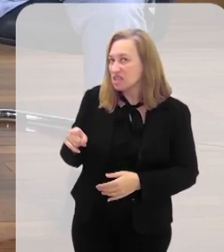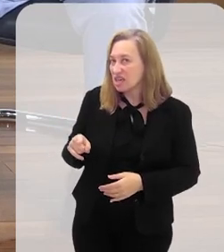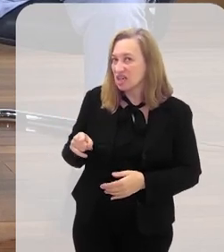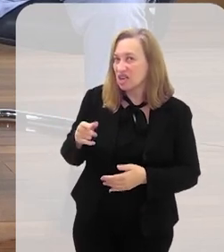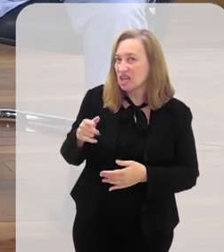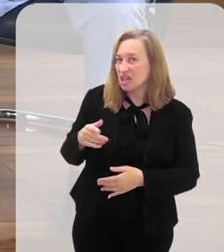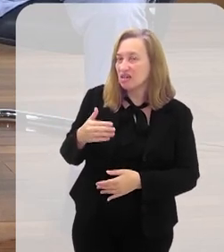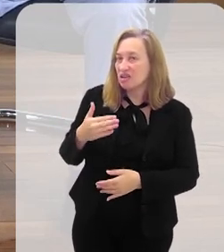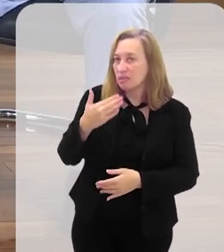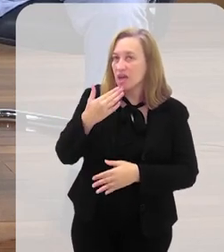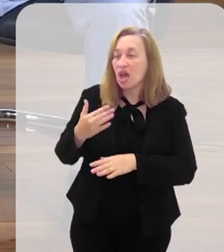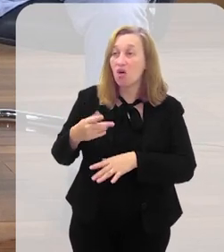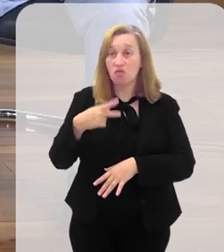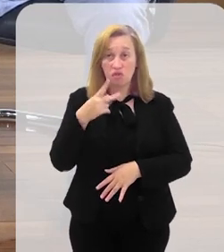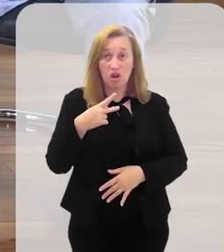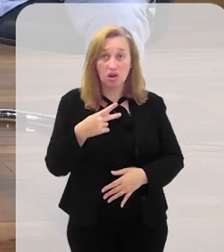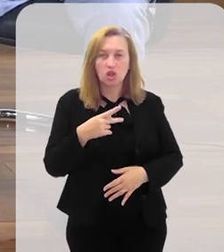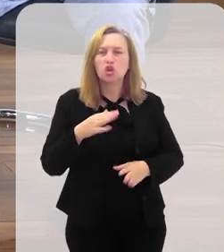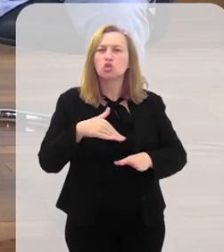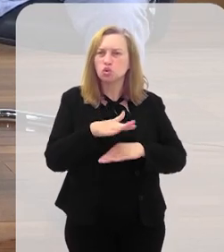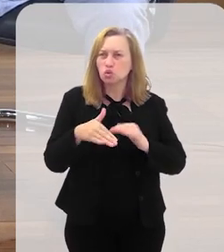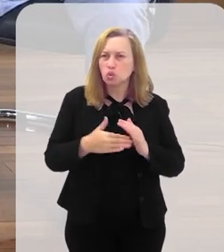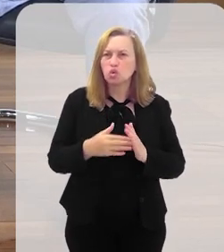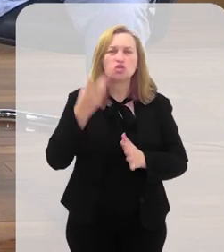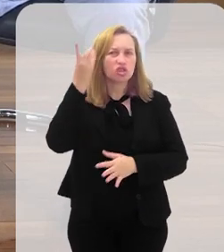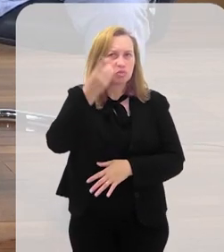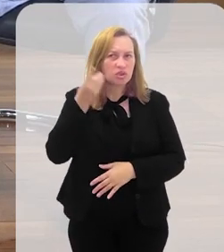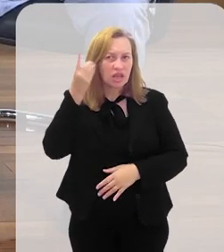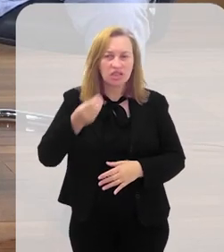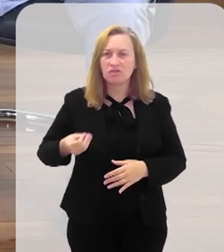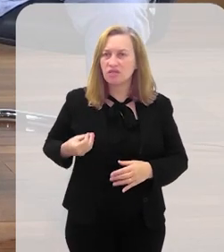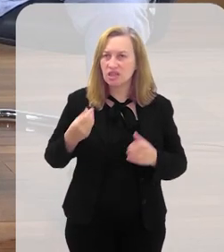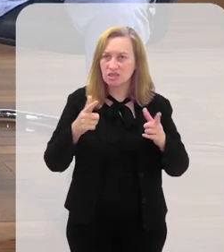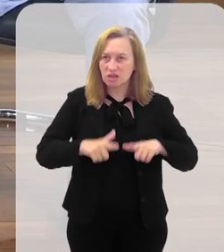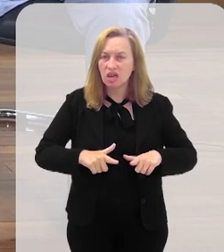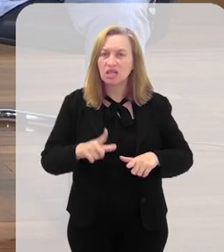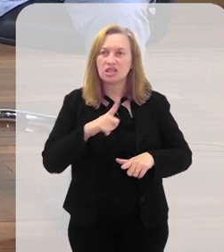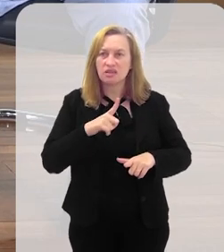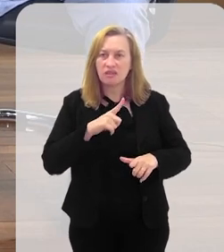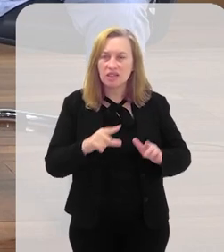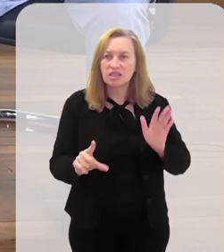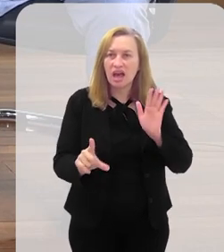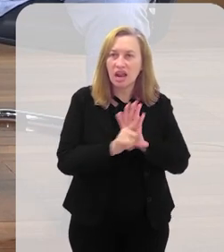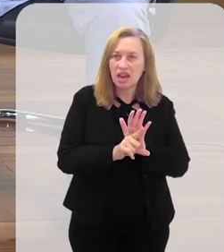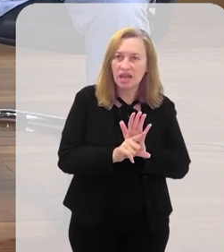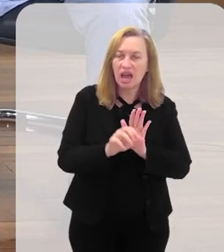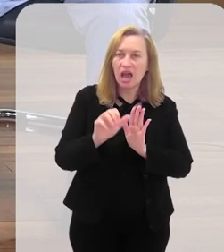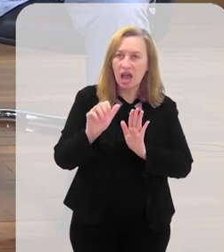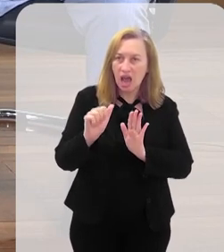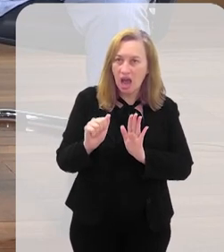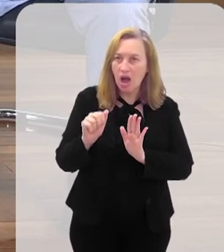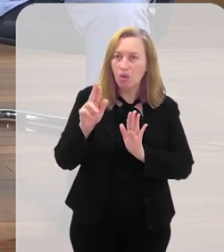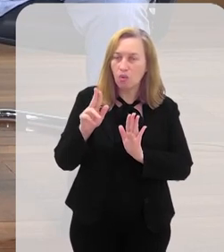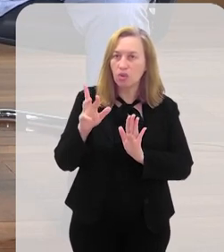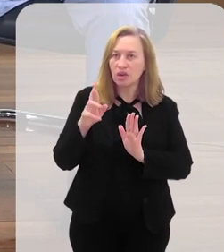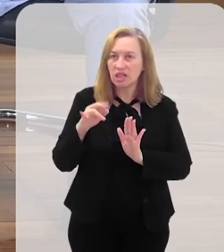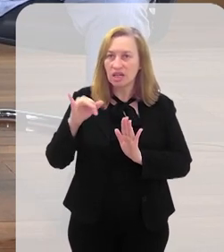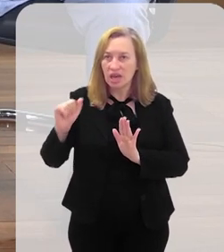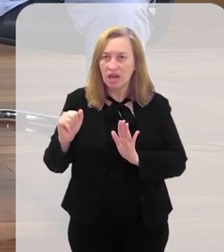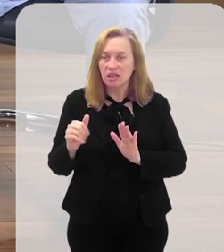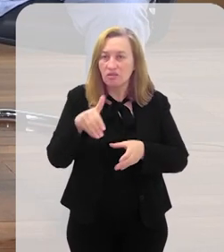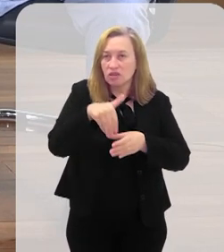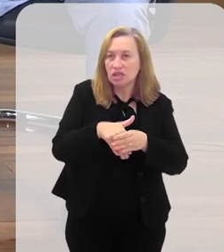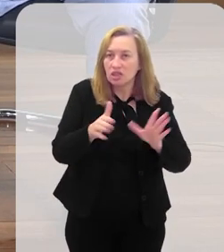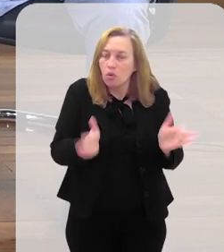tinham que reivindicar a lei Aura. falo o seguinte, todos os deputados que aqui estão, se tivesse a lei Aura e viesse a ser votada na Alerje hoje,